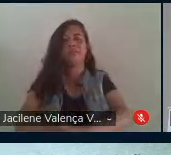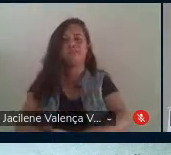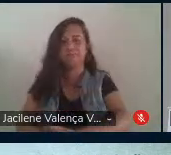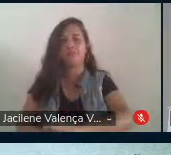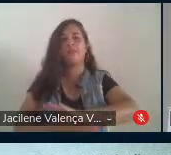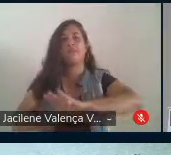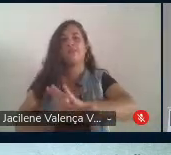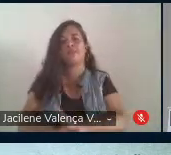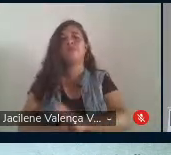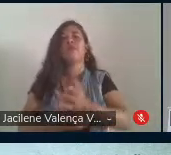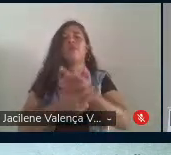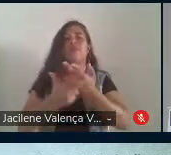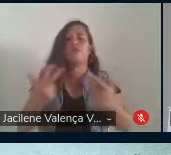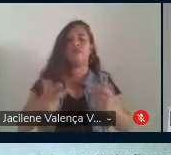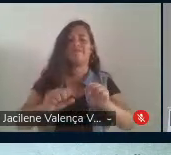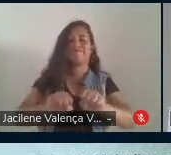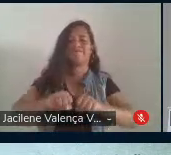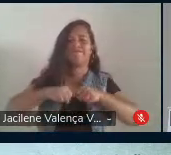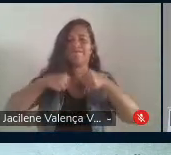enfrentamento.